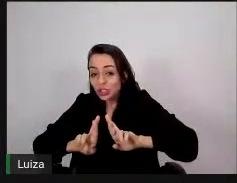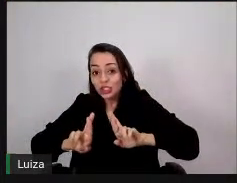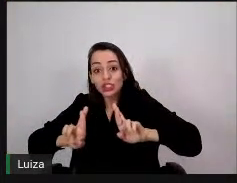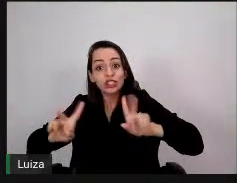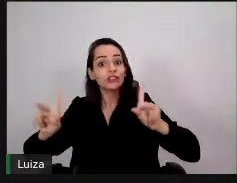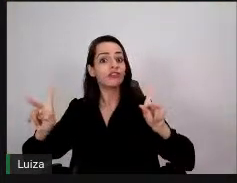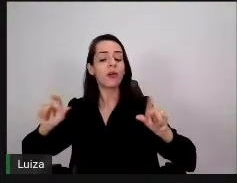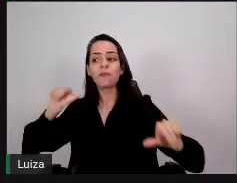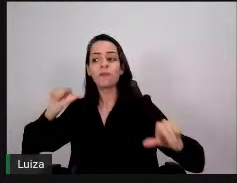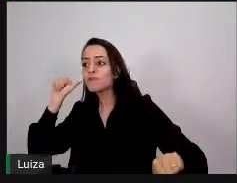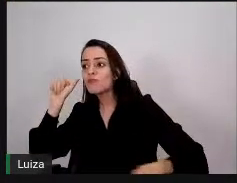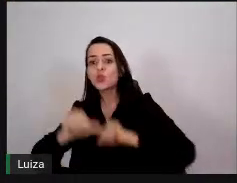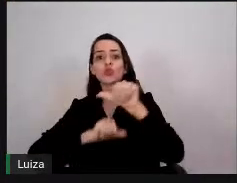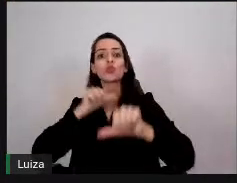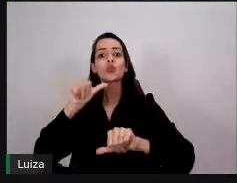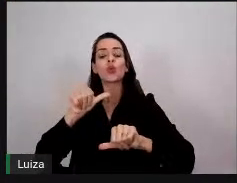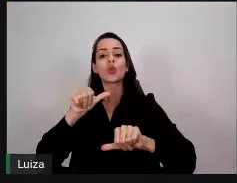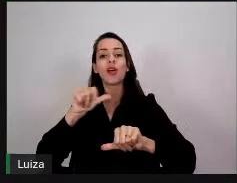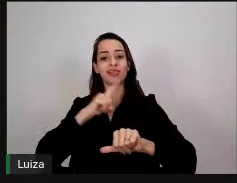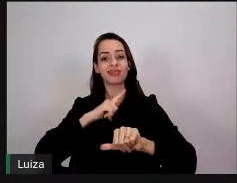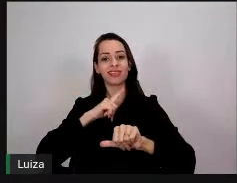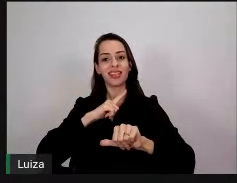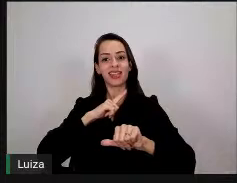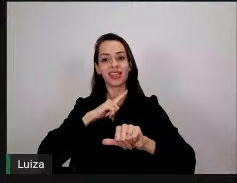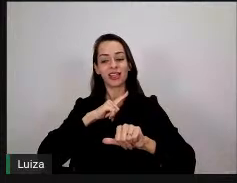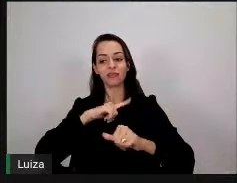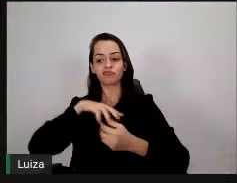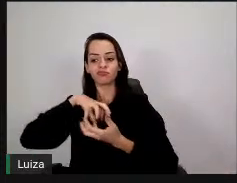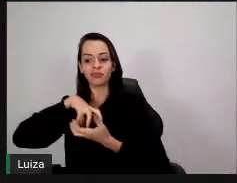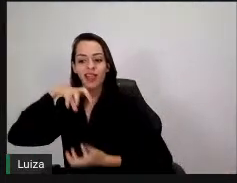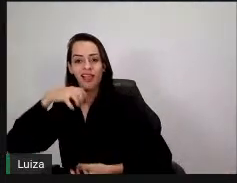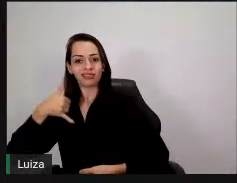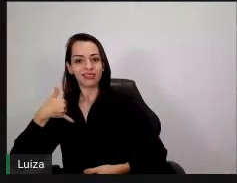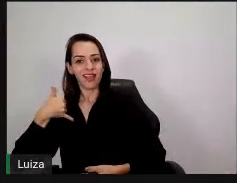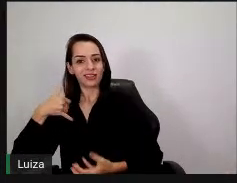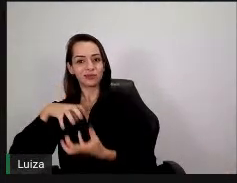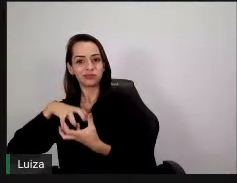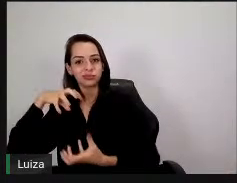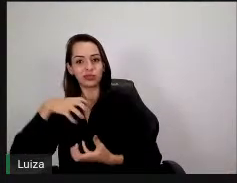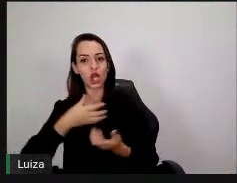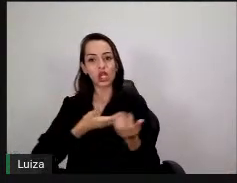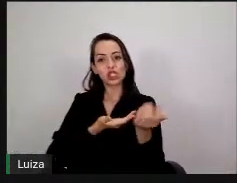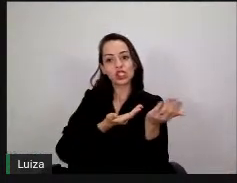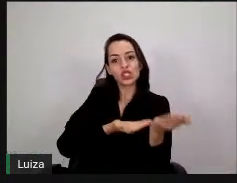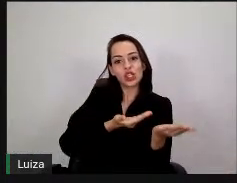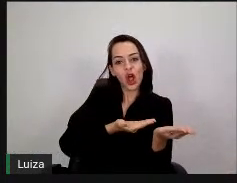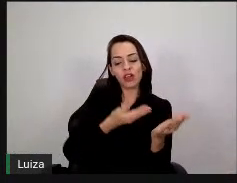né, porque nós percebemos que inclusive as empresas têm percebido que